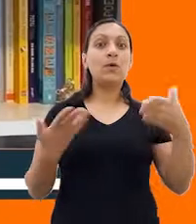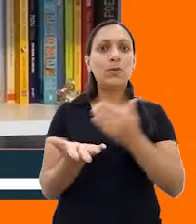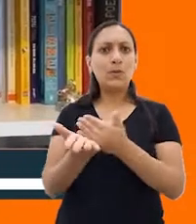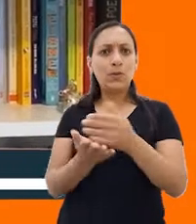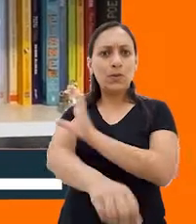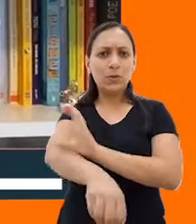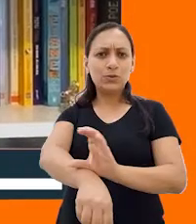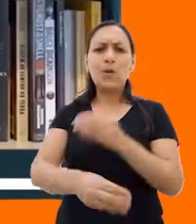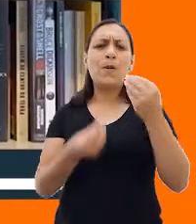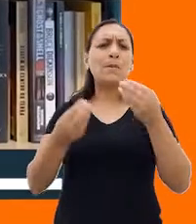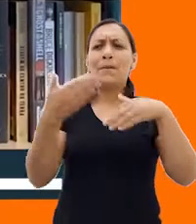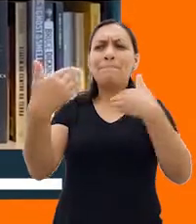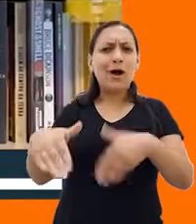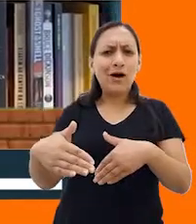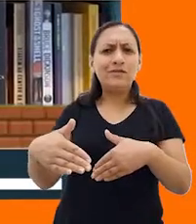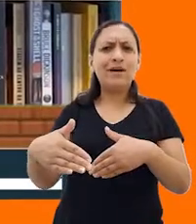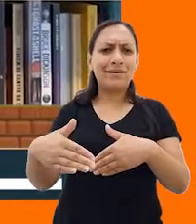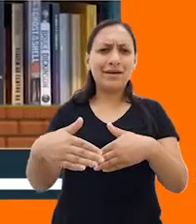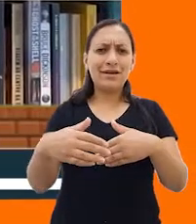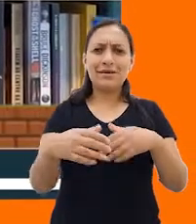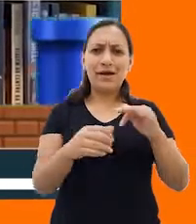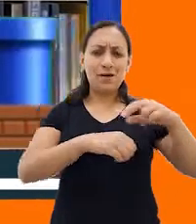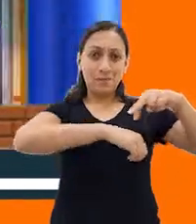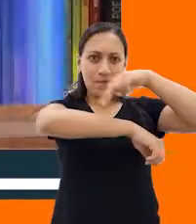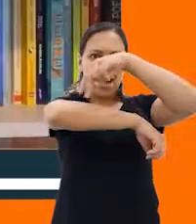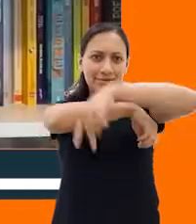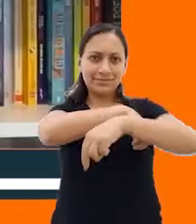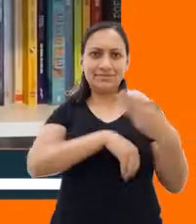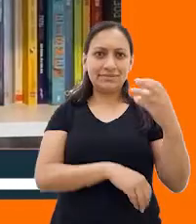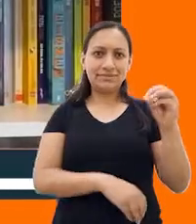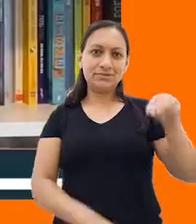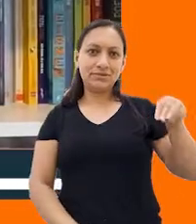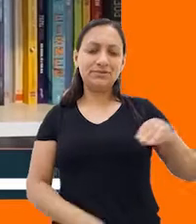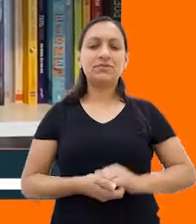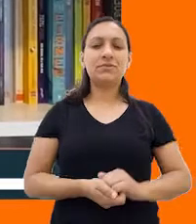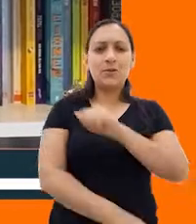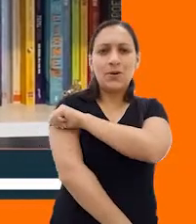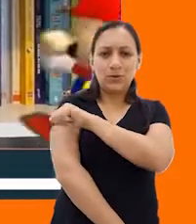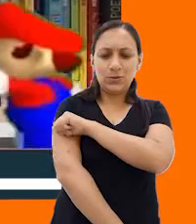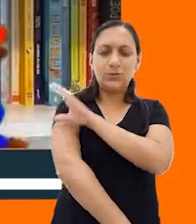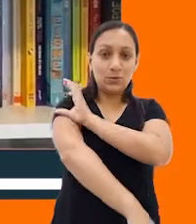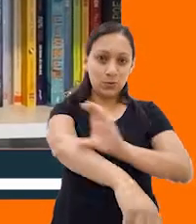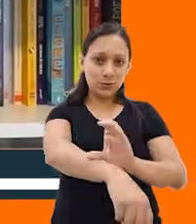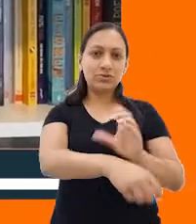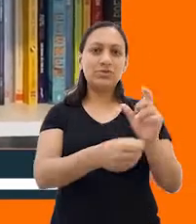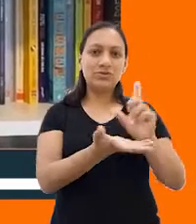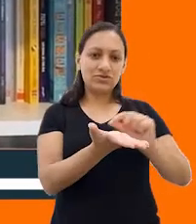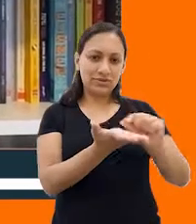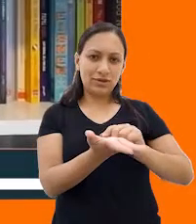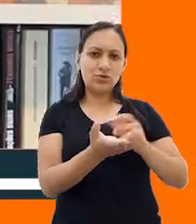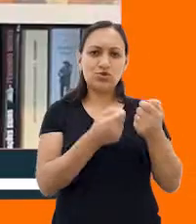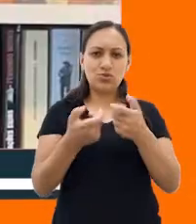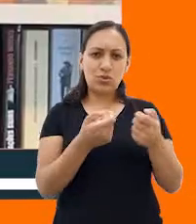tipo, como é que a prova do curso é terminar o jogo do Mario em meia hora? O aluno do curso de Jogos Digitais sabe muito bem, jogar é a última